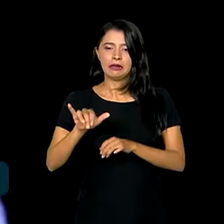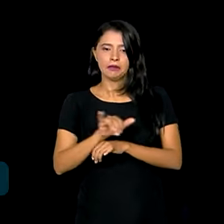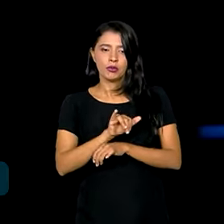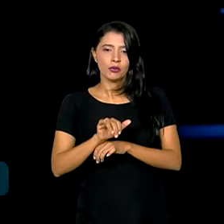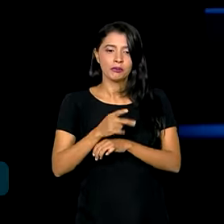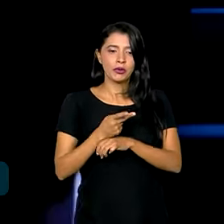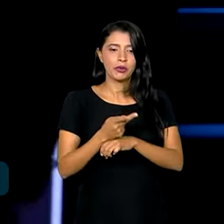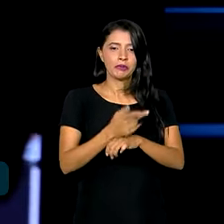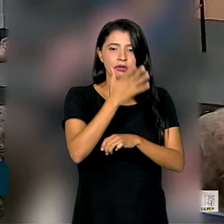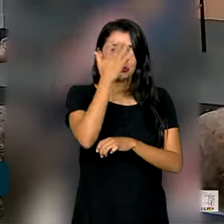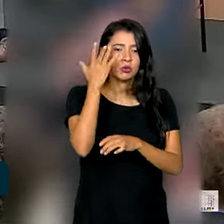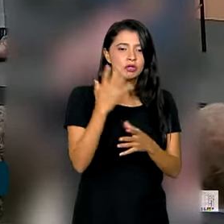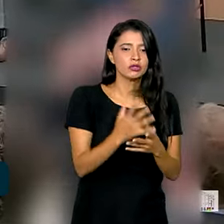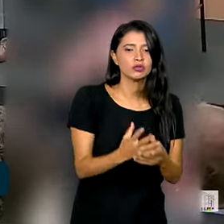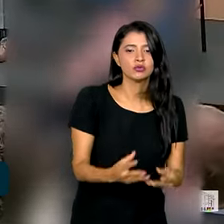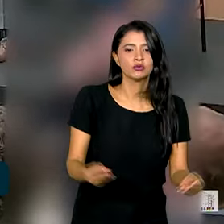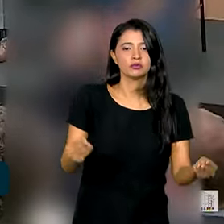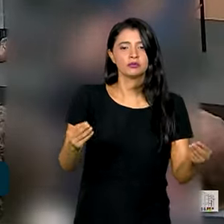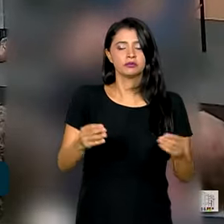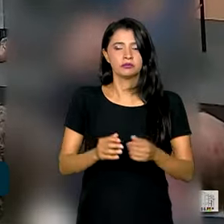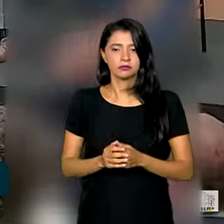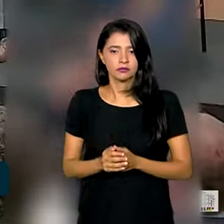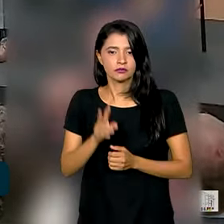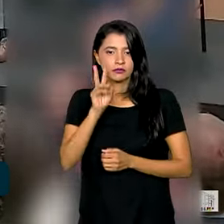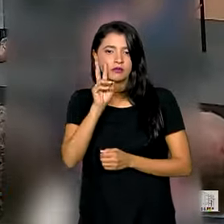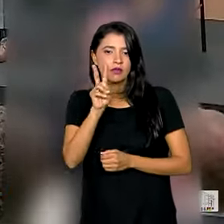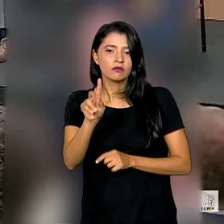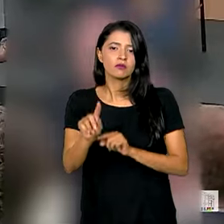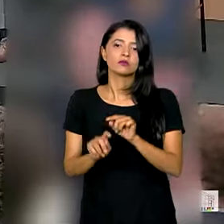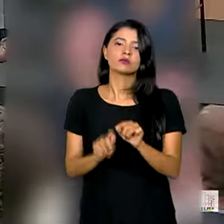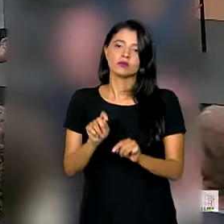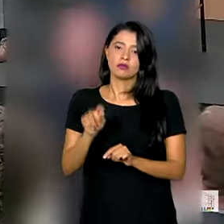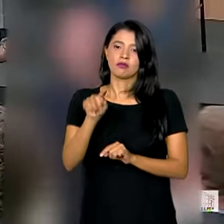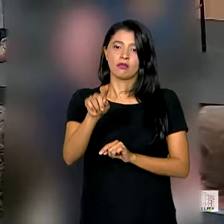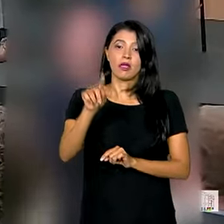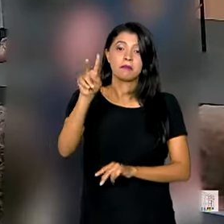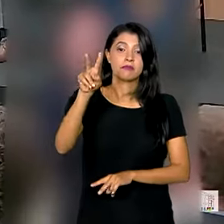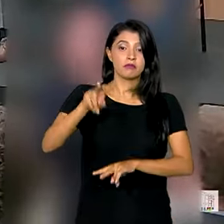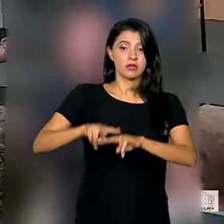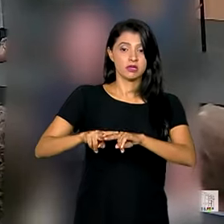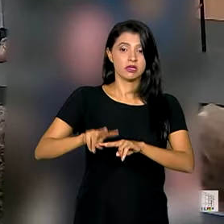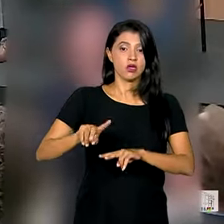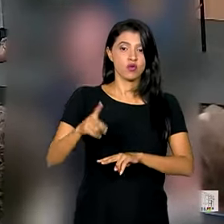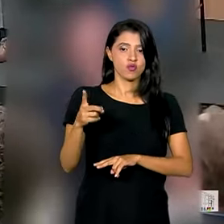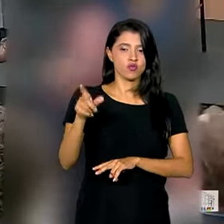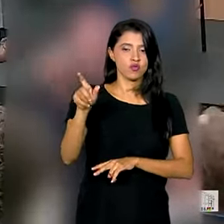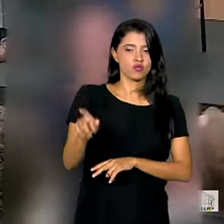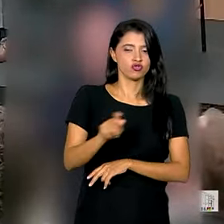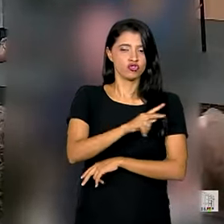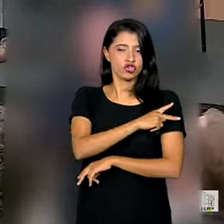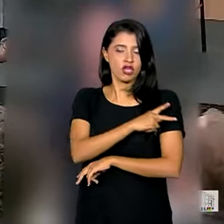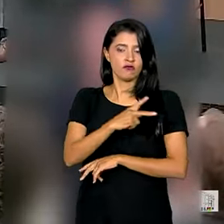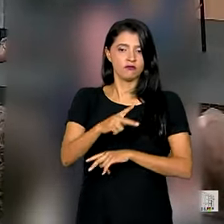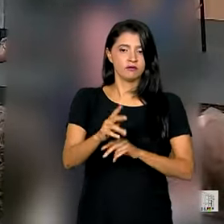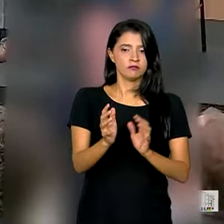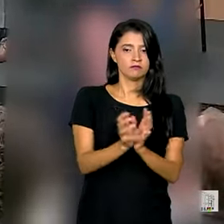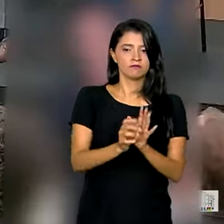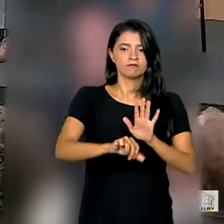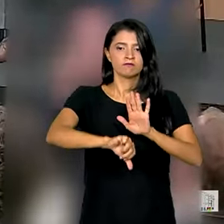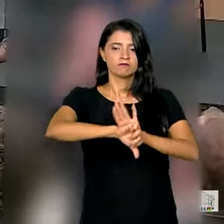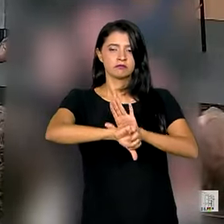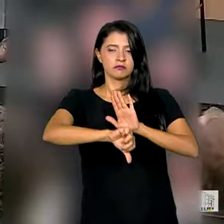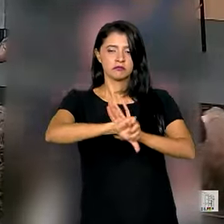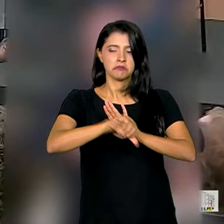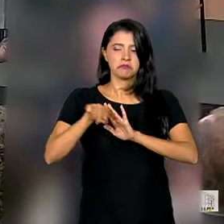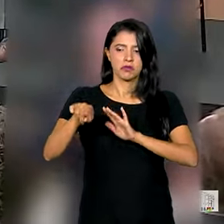desaparecidas. Nós estamos prevendo que a prisão de um desses chefes de facção pode